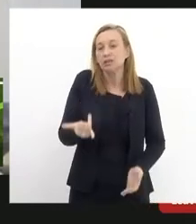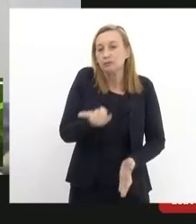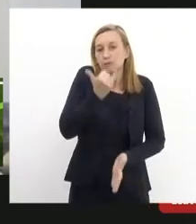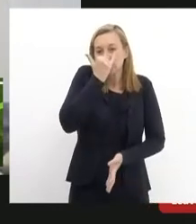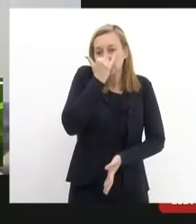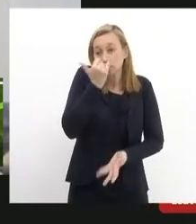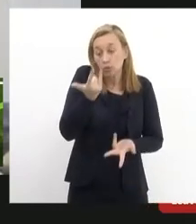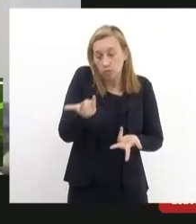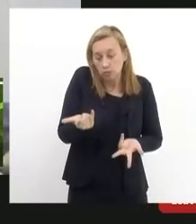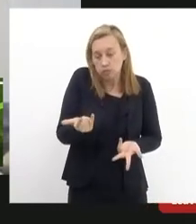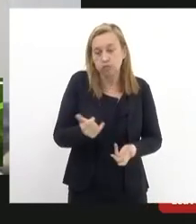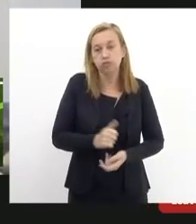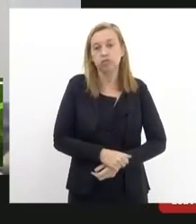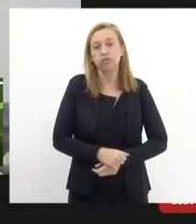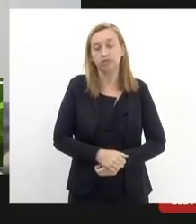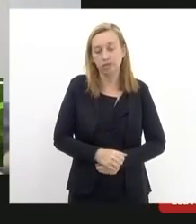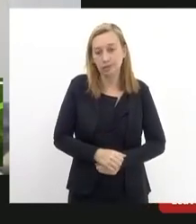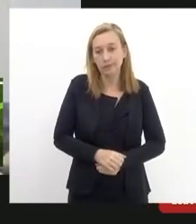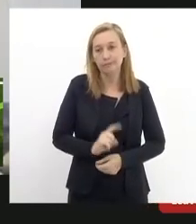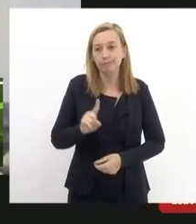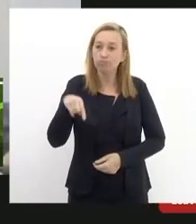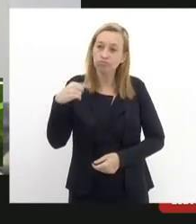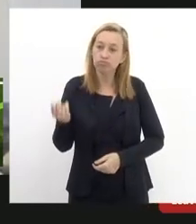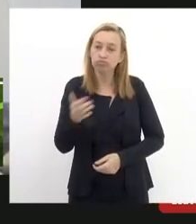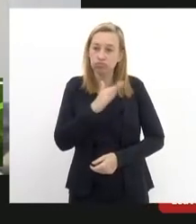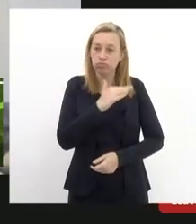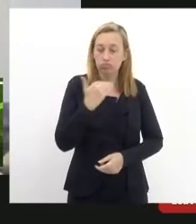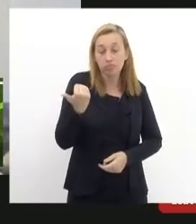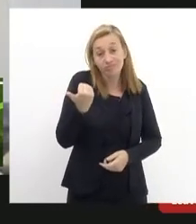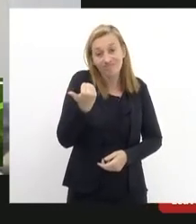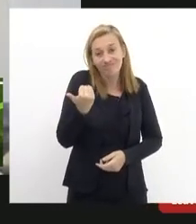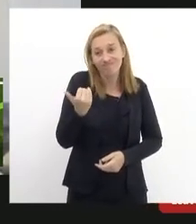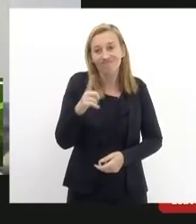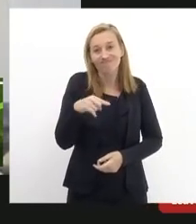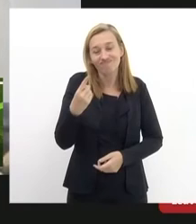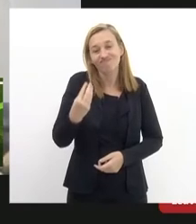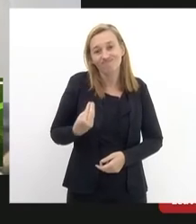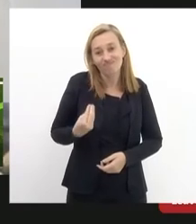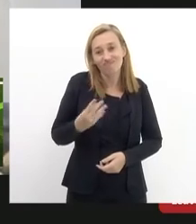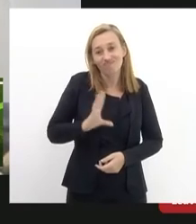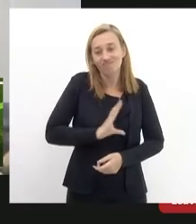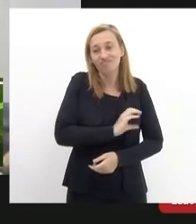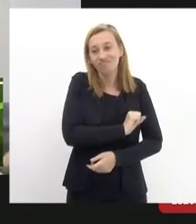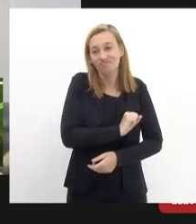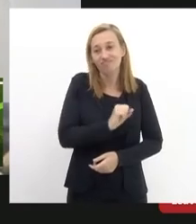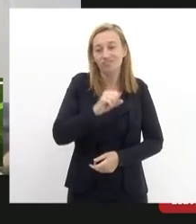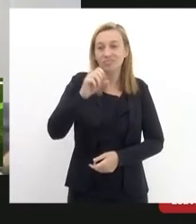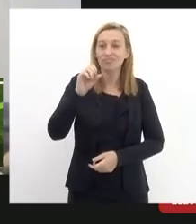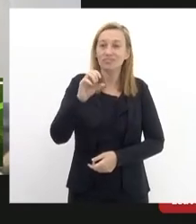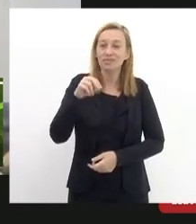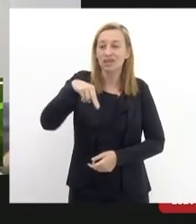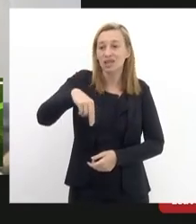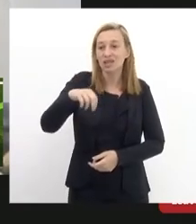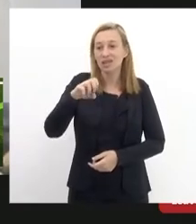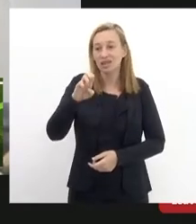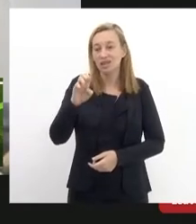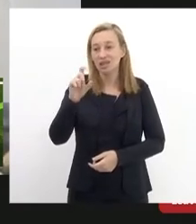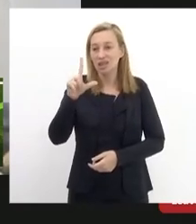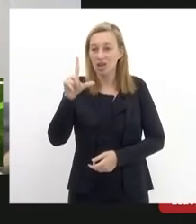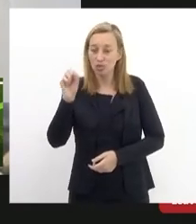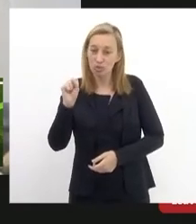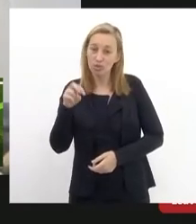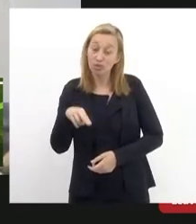onde depois de morto inclusive o nosso querido motoneiro Nelson ficou